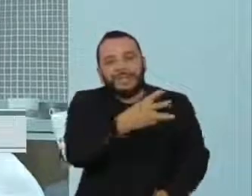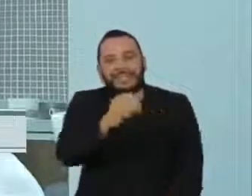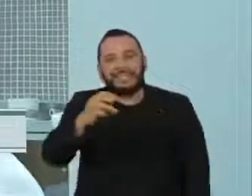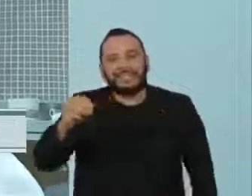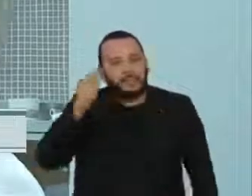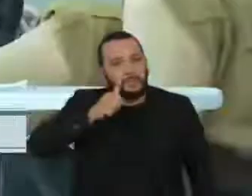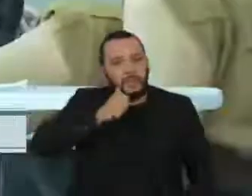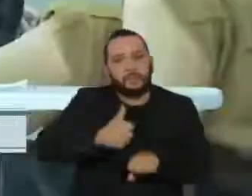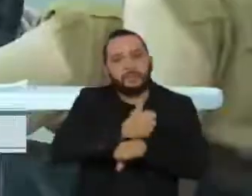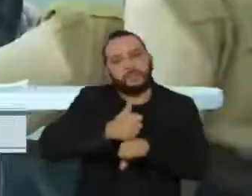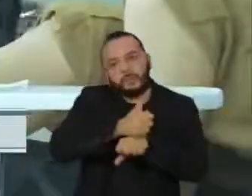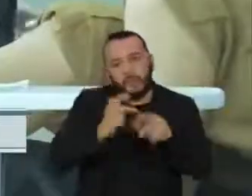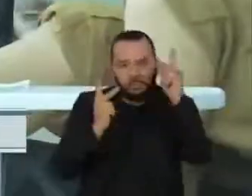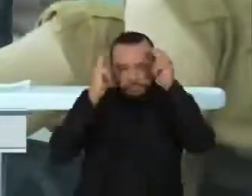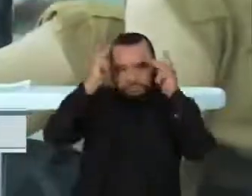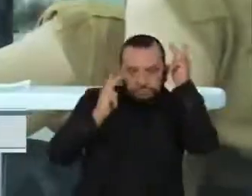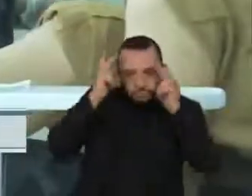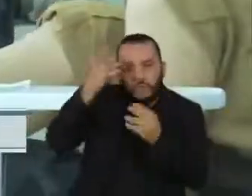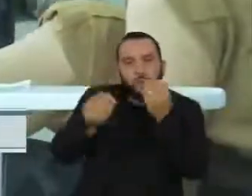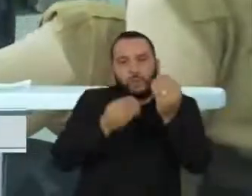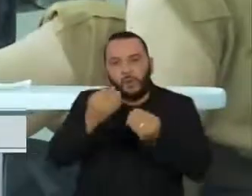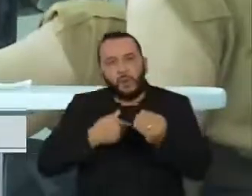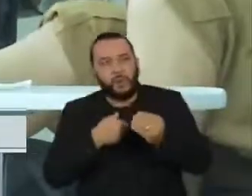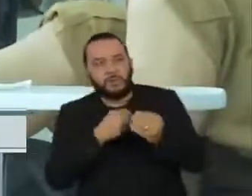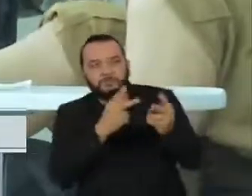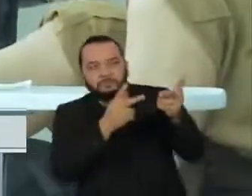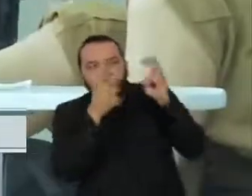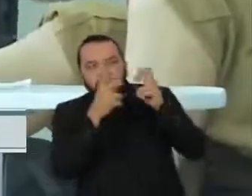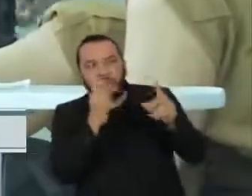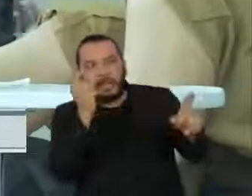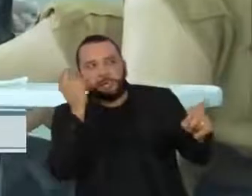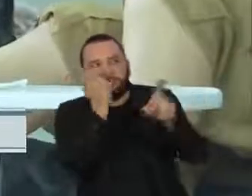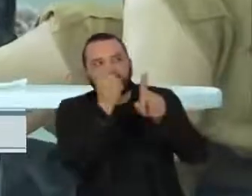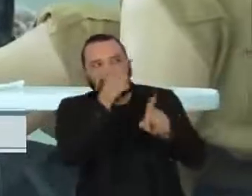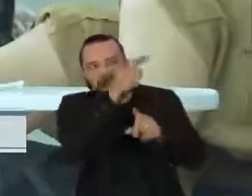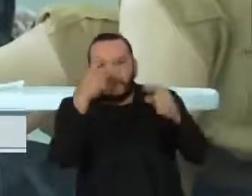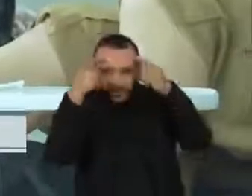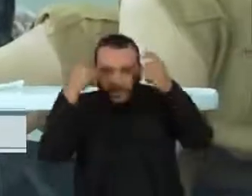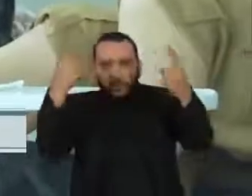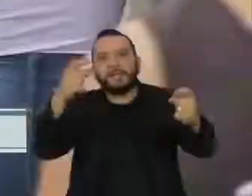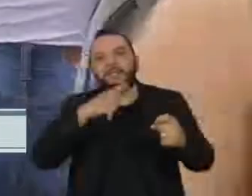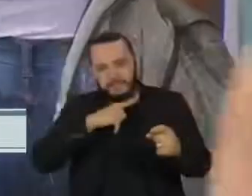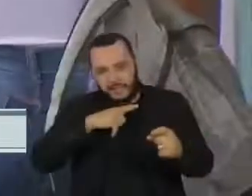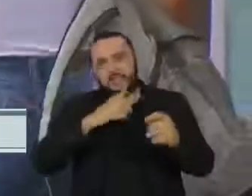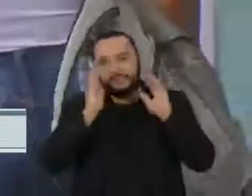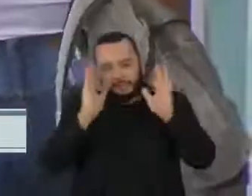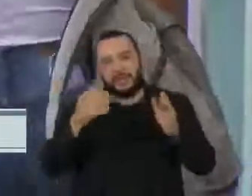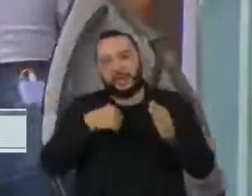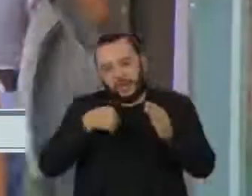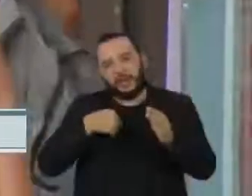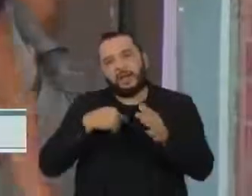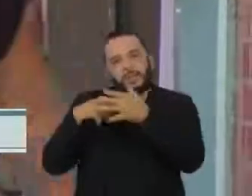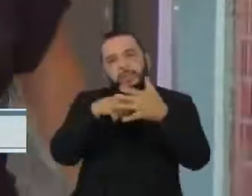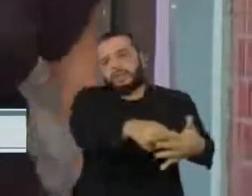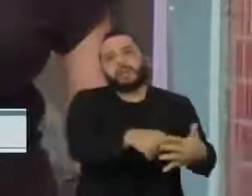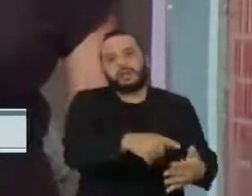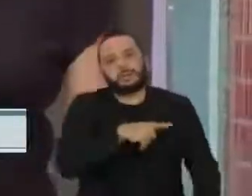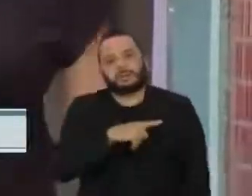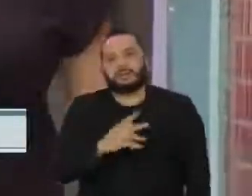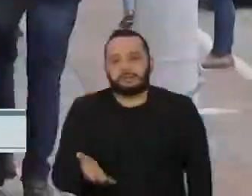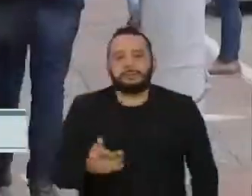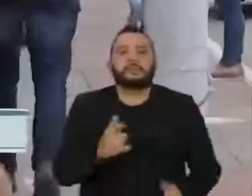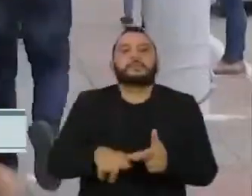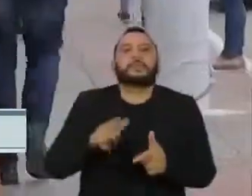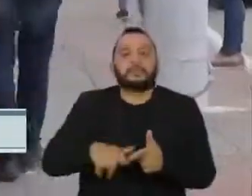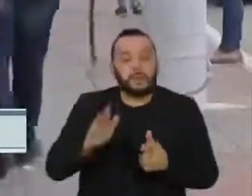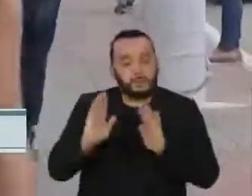como identificar, acolher e informar vítimas de violência doméstica. Um problema que vem crescendo nos